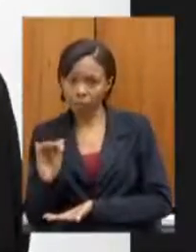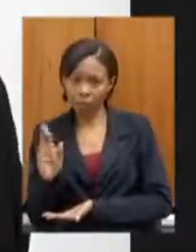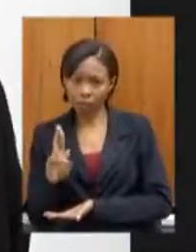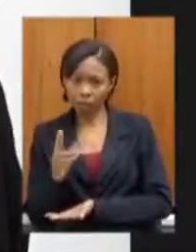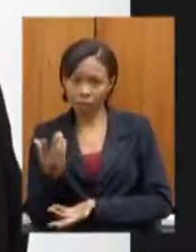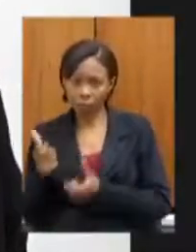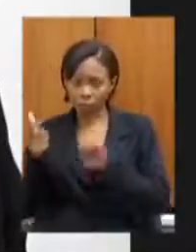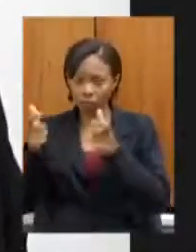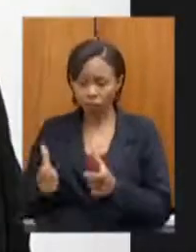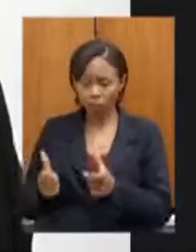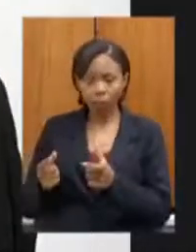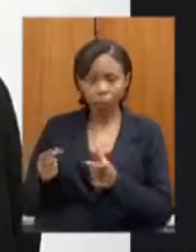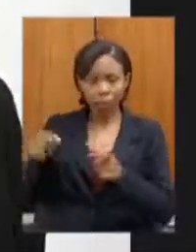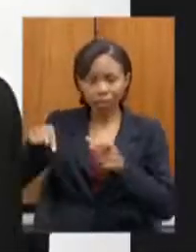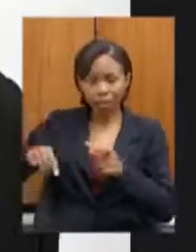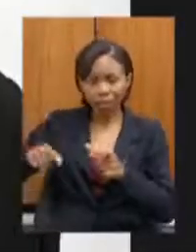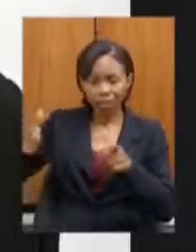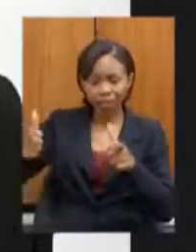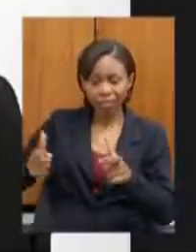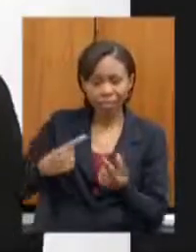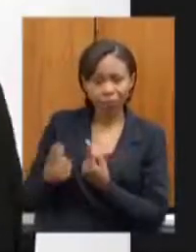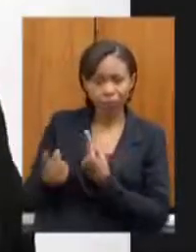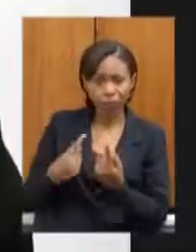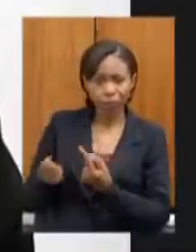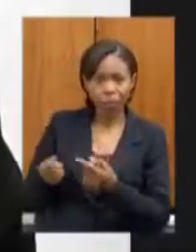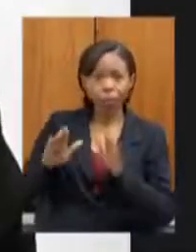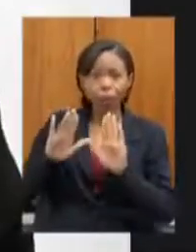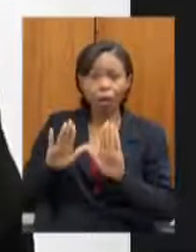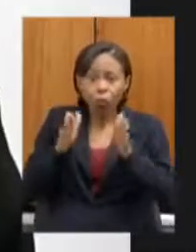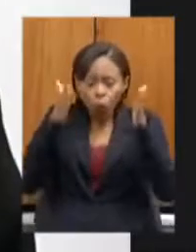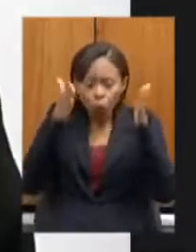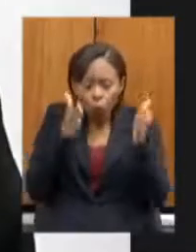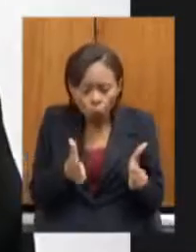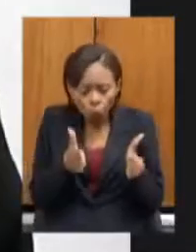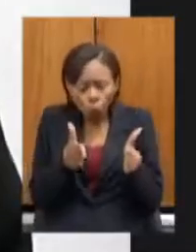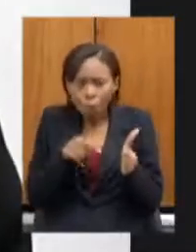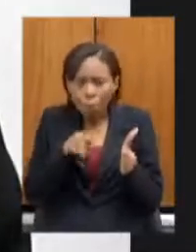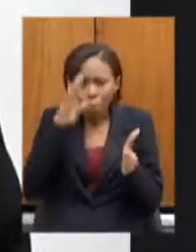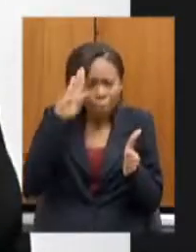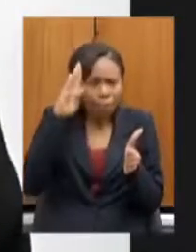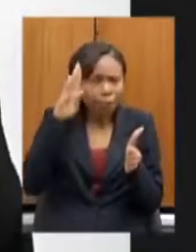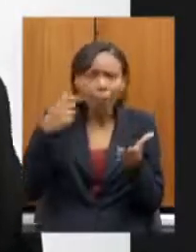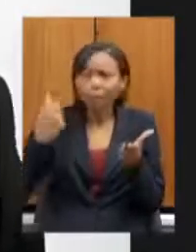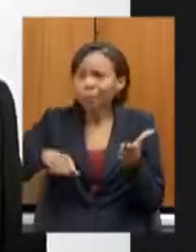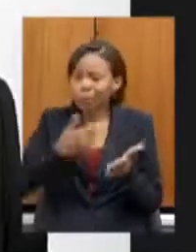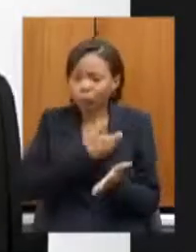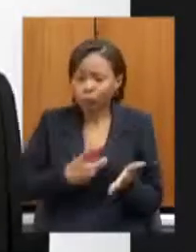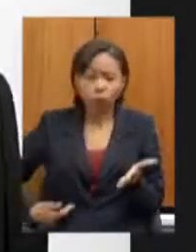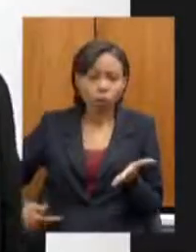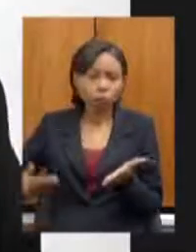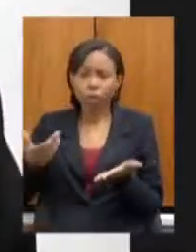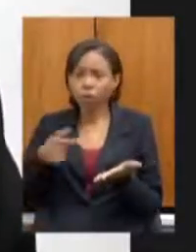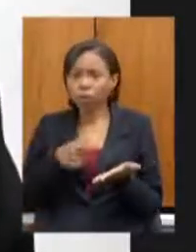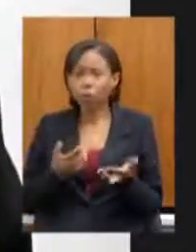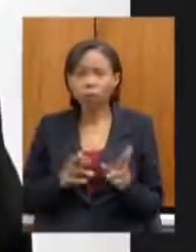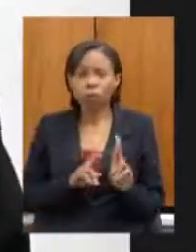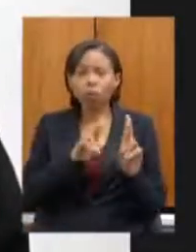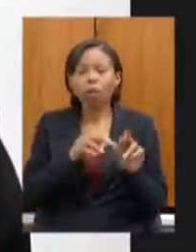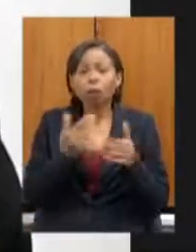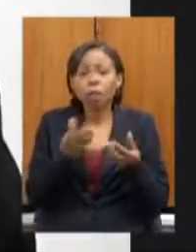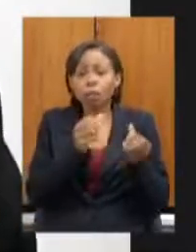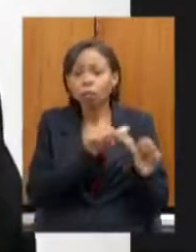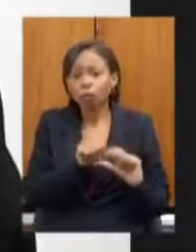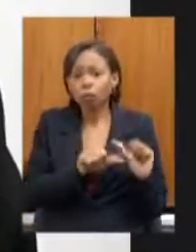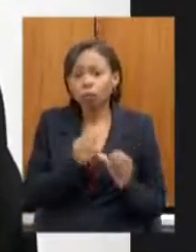dessa rodovia e a parte principal que clama pela presença de governo presença de estado nós vamos passar para o governo federal que sabe lá Deus